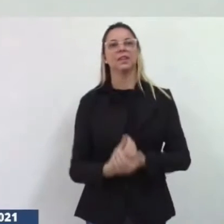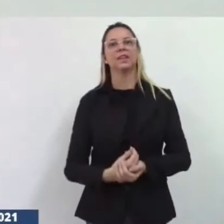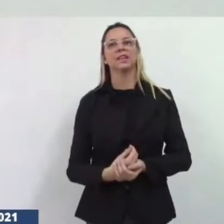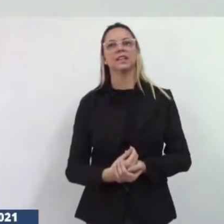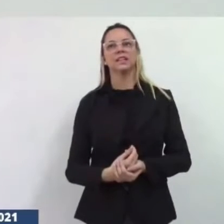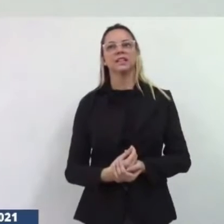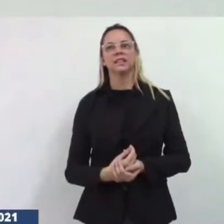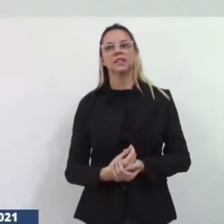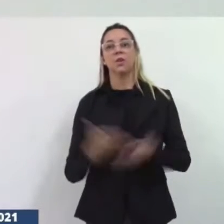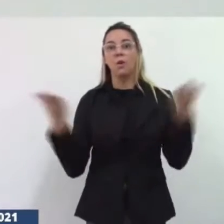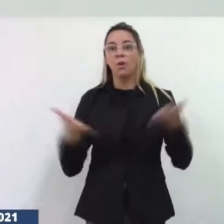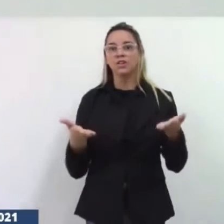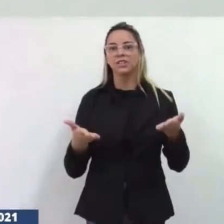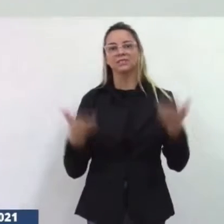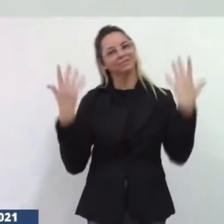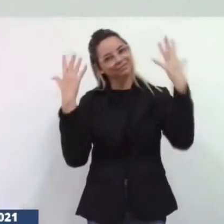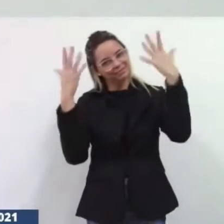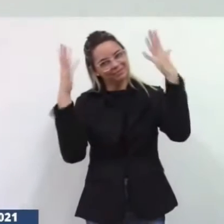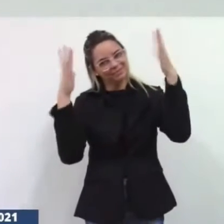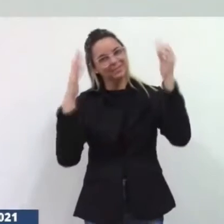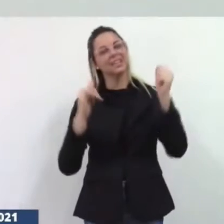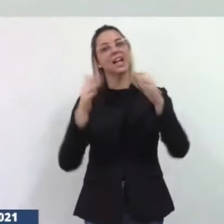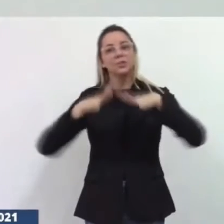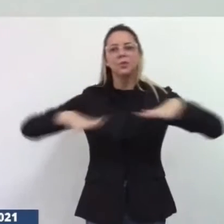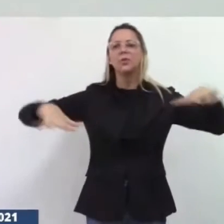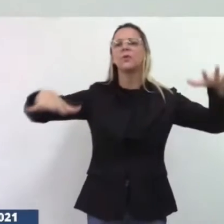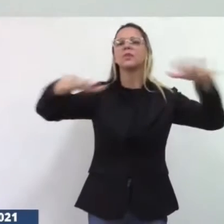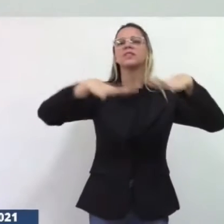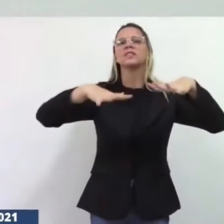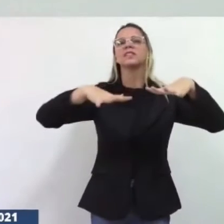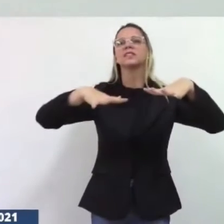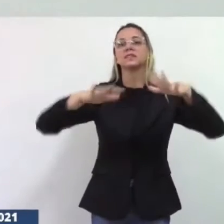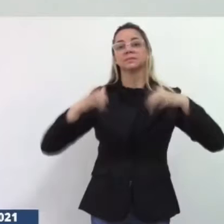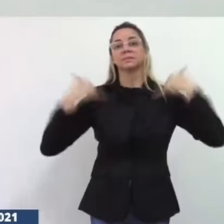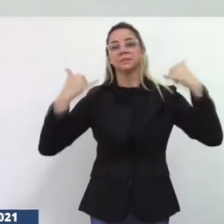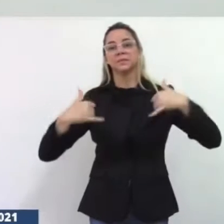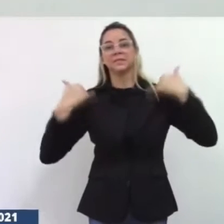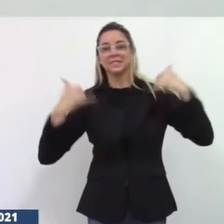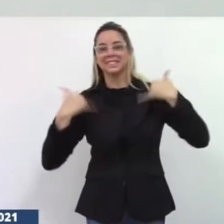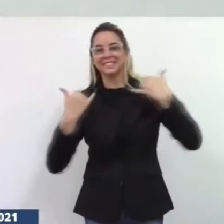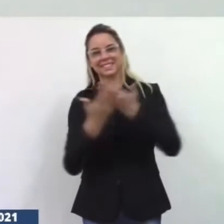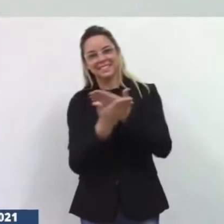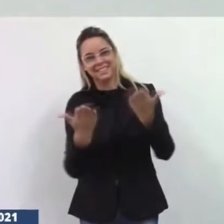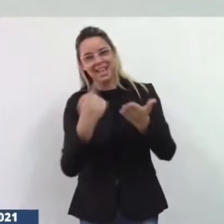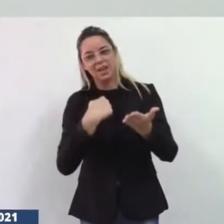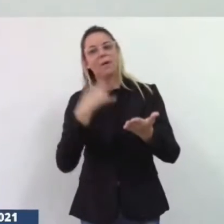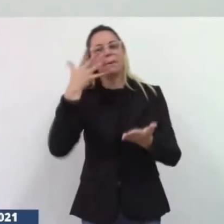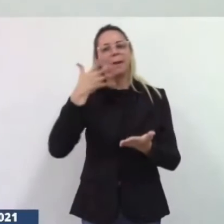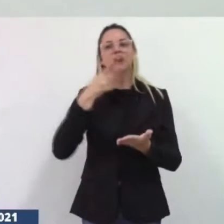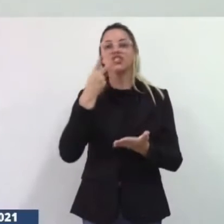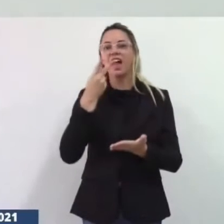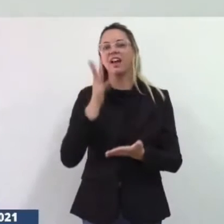meu voto de felicitações a todos os aniversariantes que eu já coloquei aí